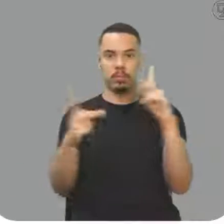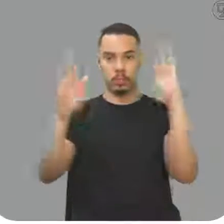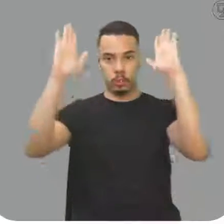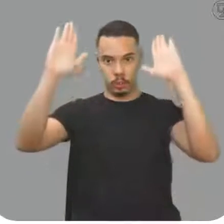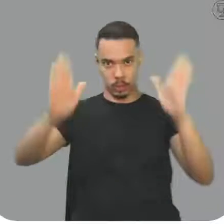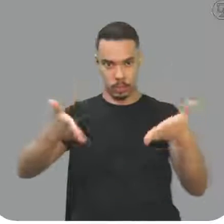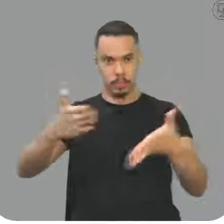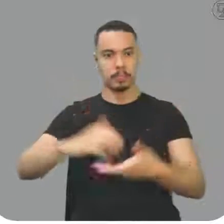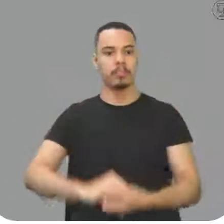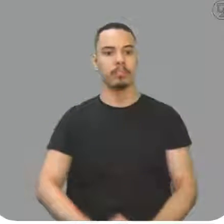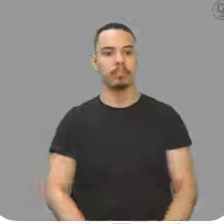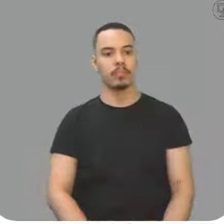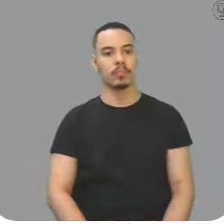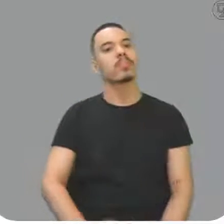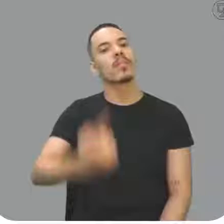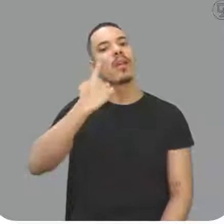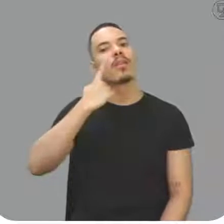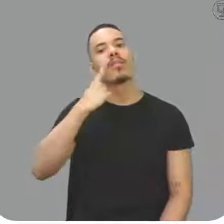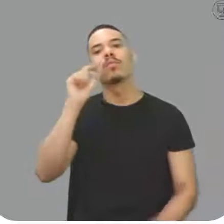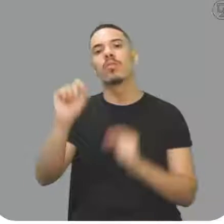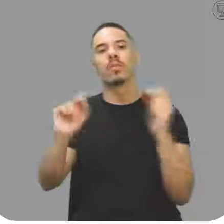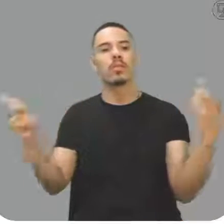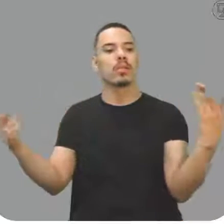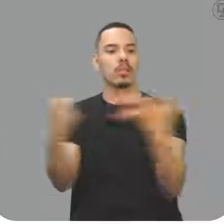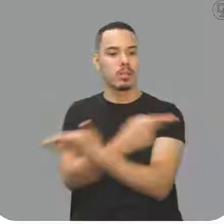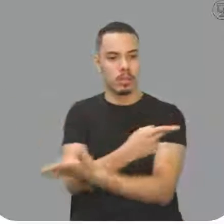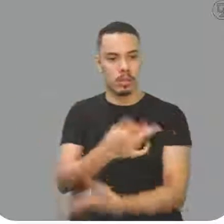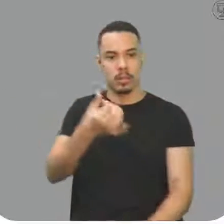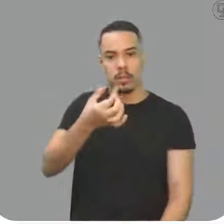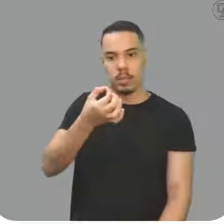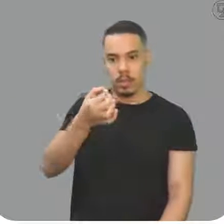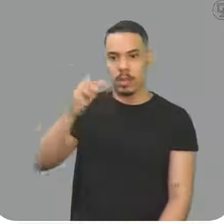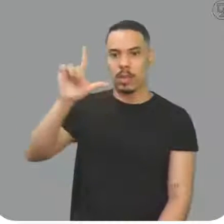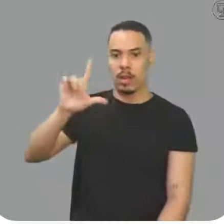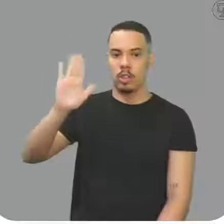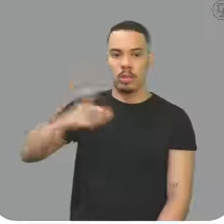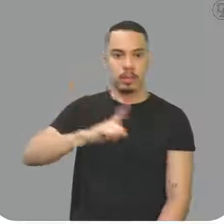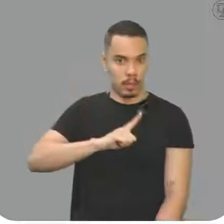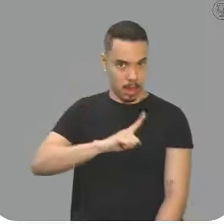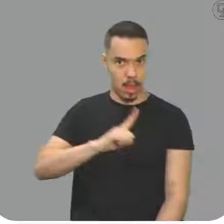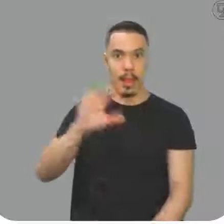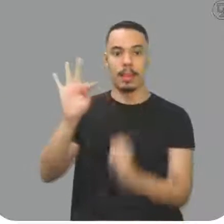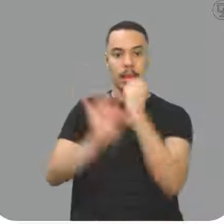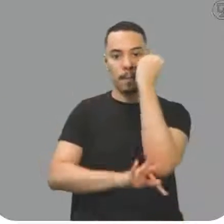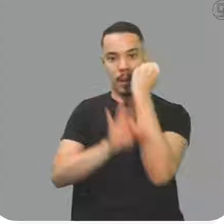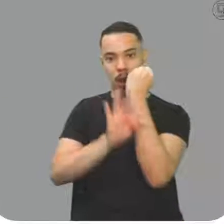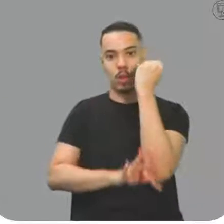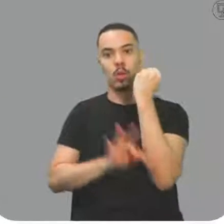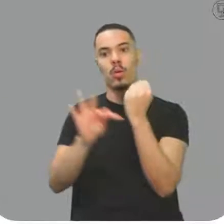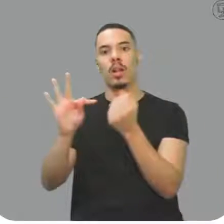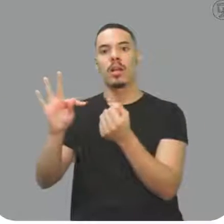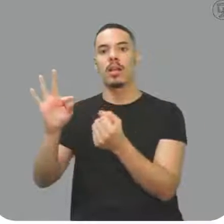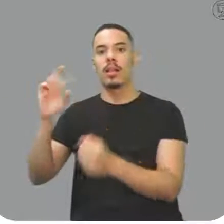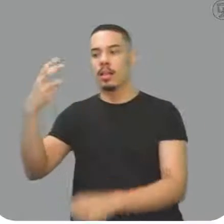Vamos ver, então, o é acontece? 60 litros, temperatura de 35 e de noite estava 20.